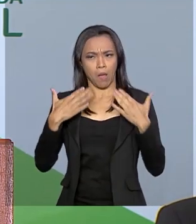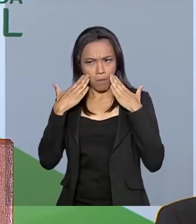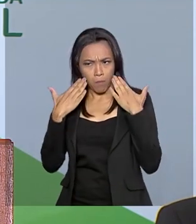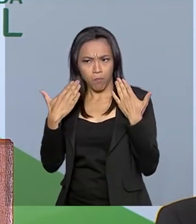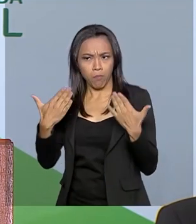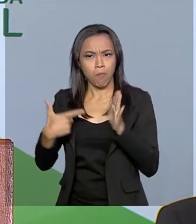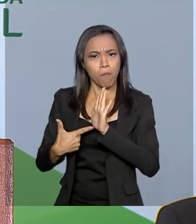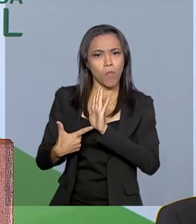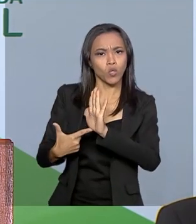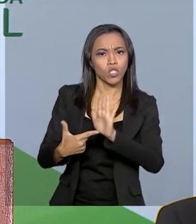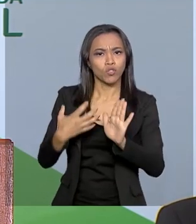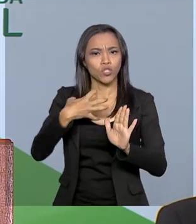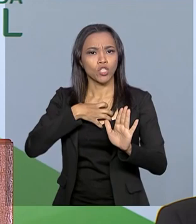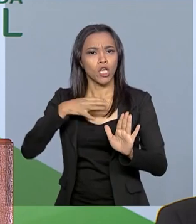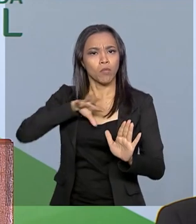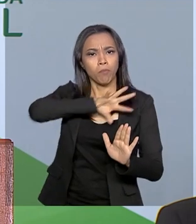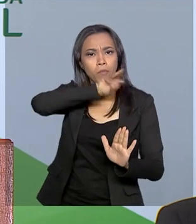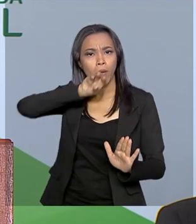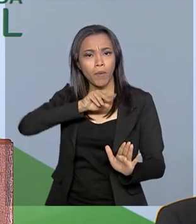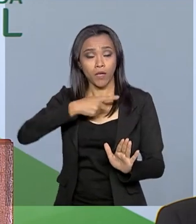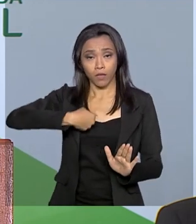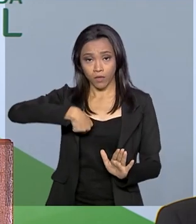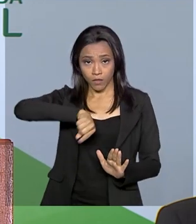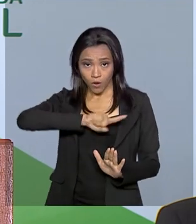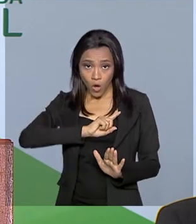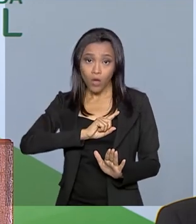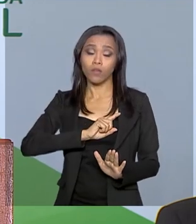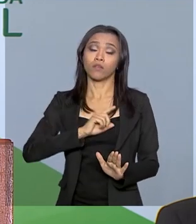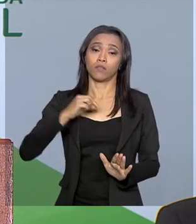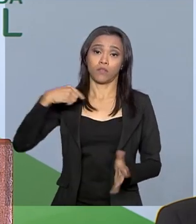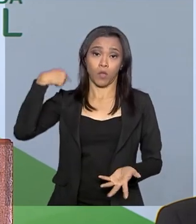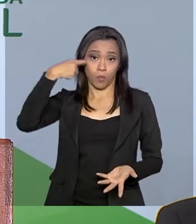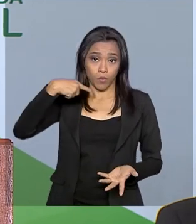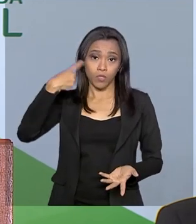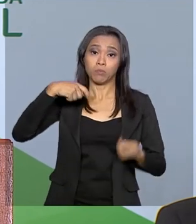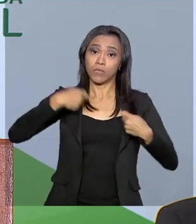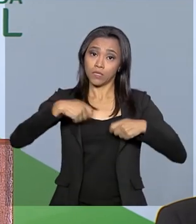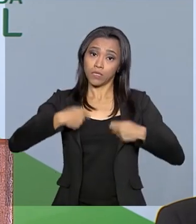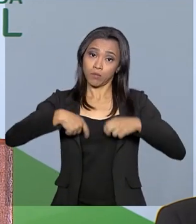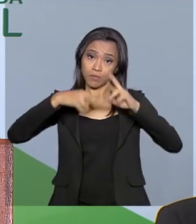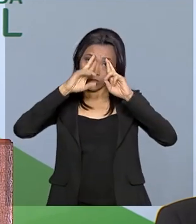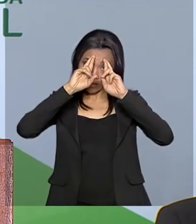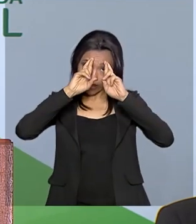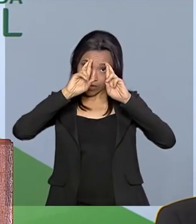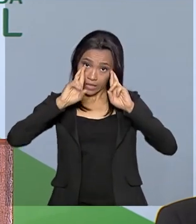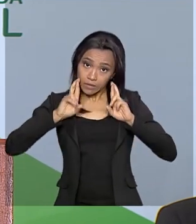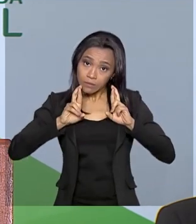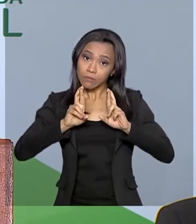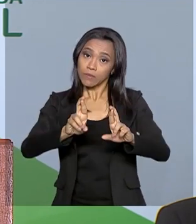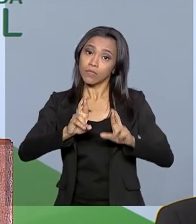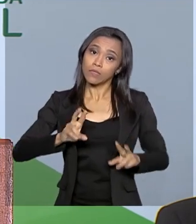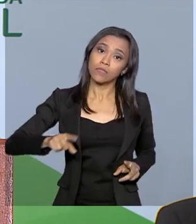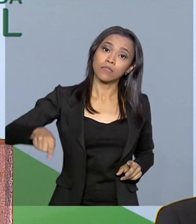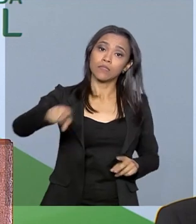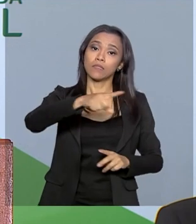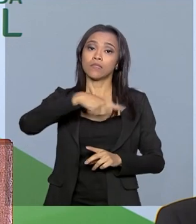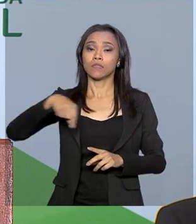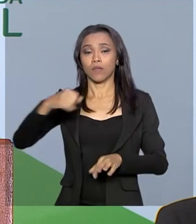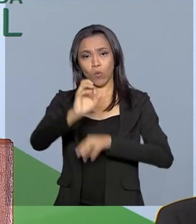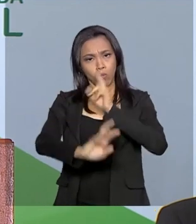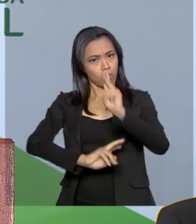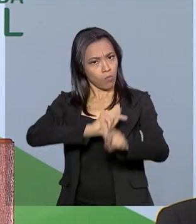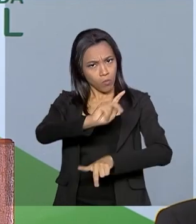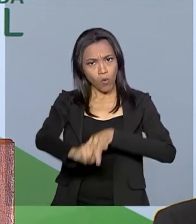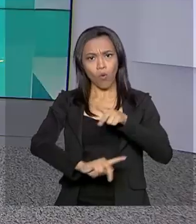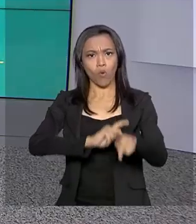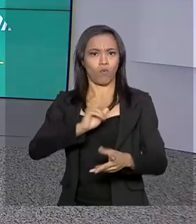ações, que nós, políticos, devemos fidelidade absoluta ao povo. E nada mais além